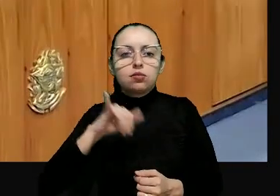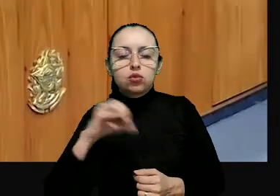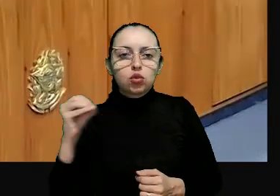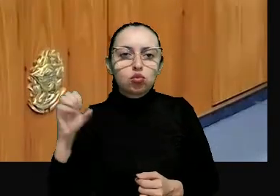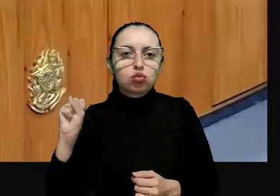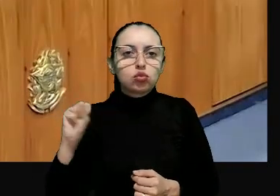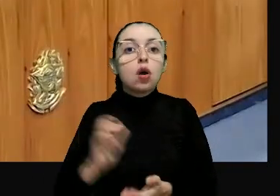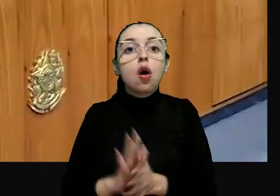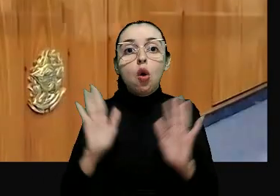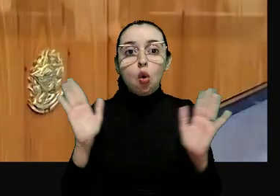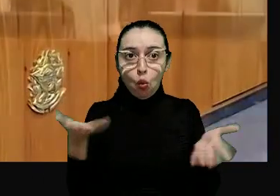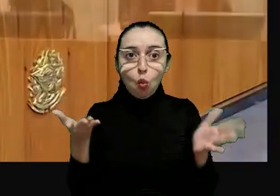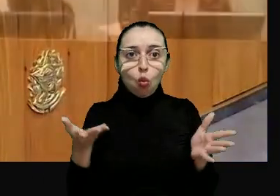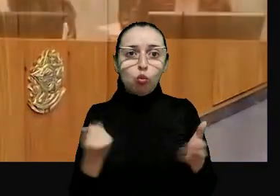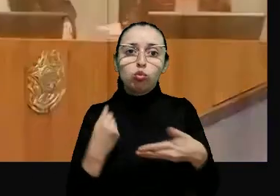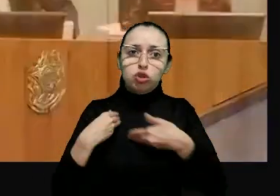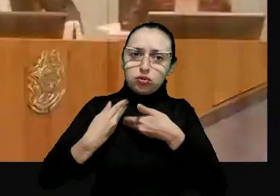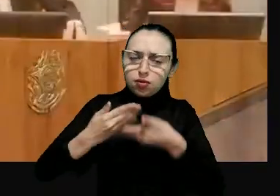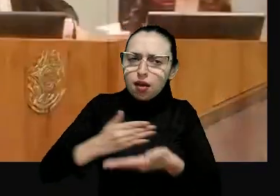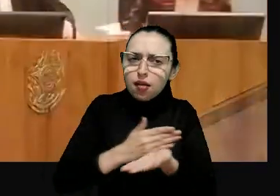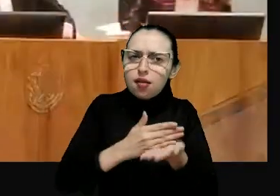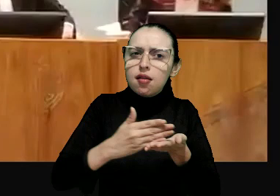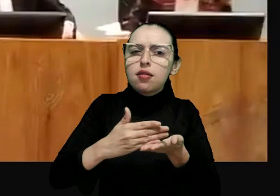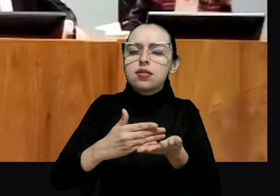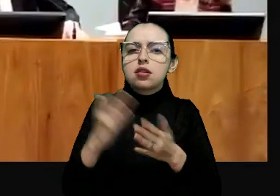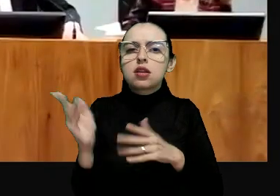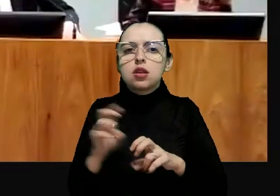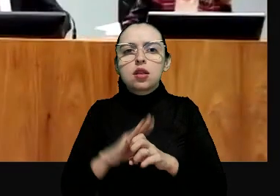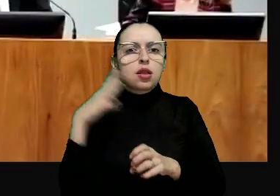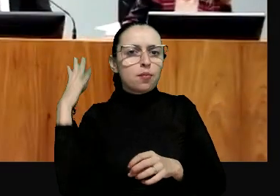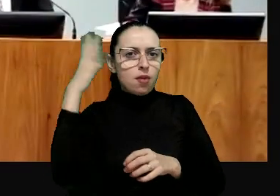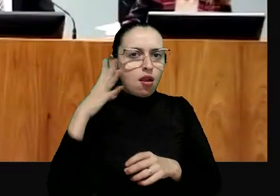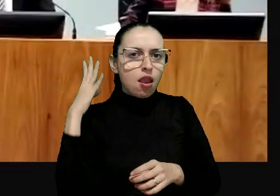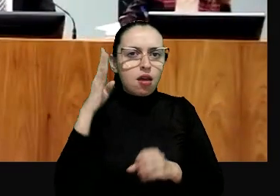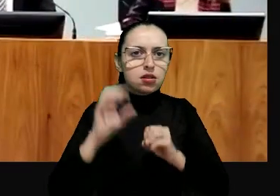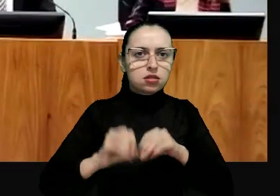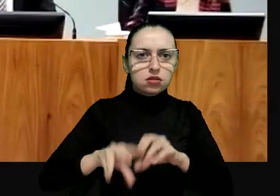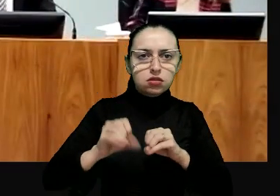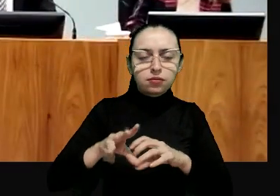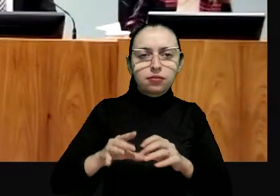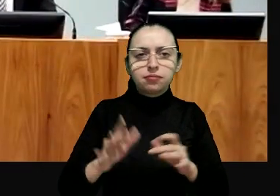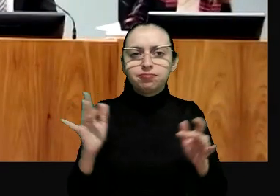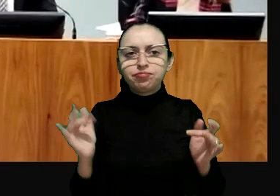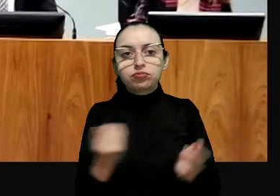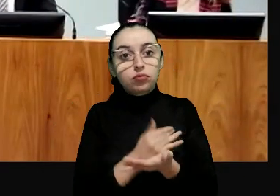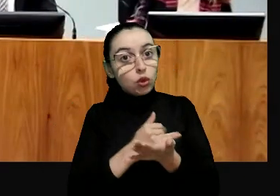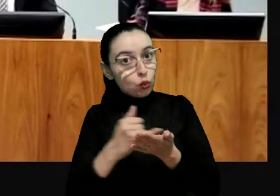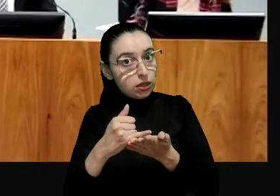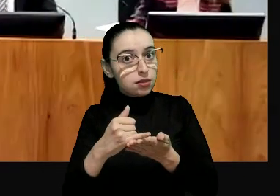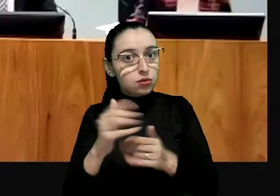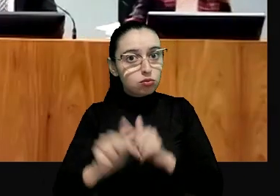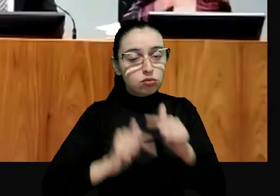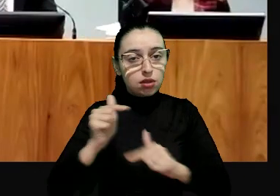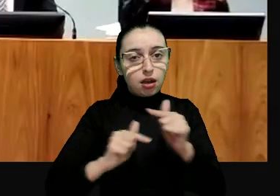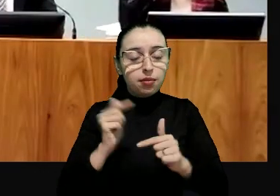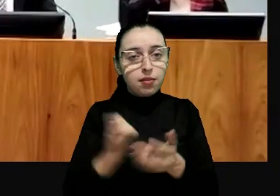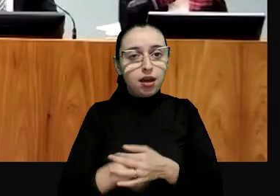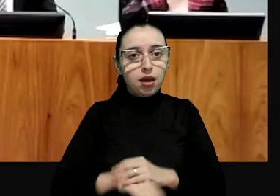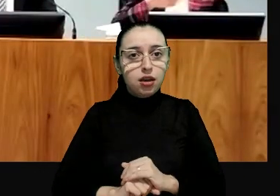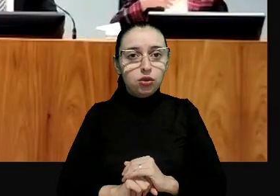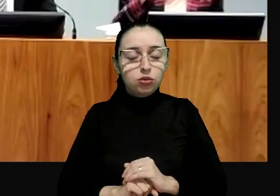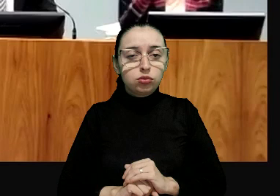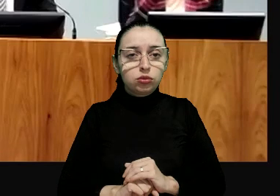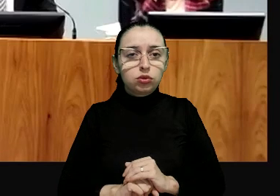pôde nos dar um pouco do seu tempo para essa palestra e coincidência com o início dos trabalhos da